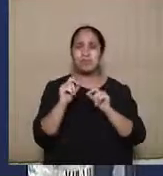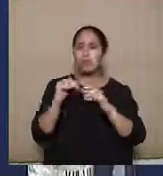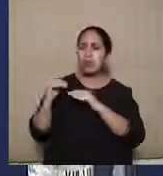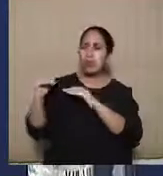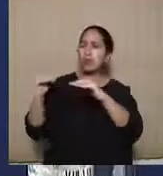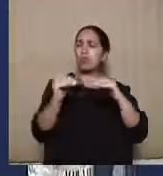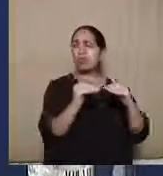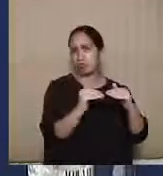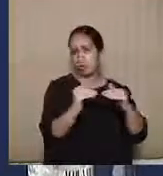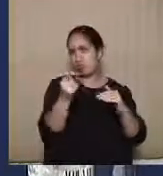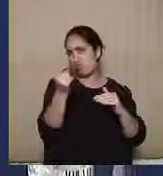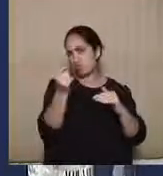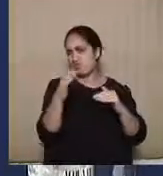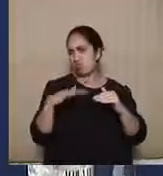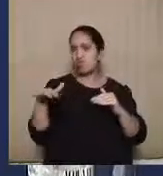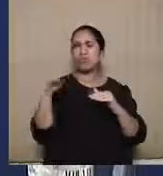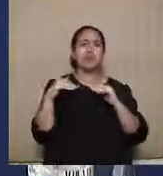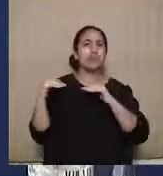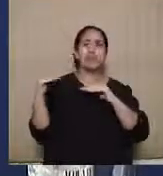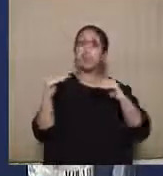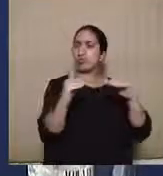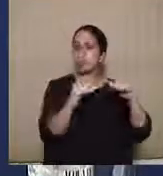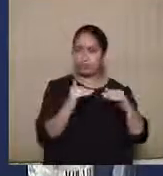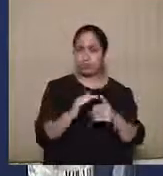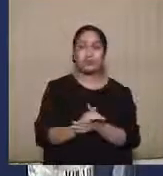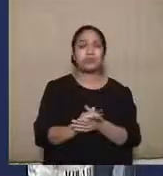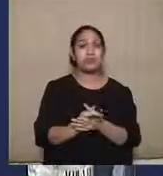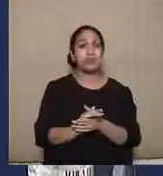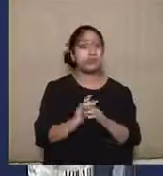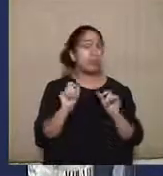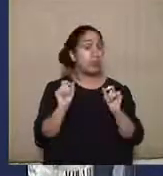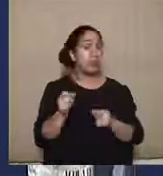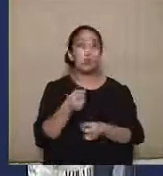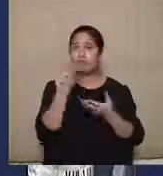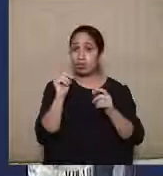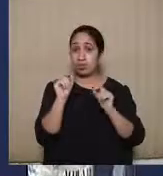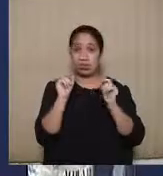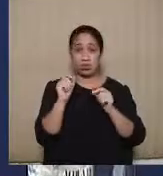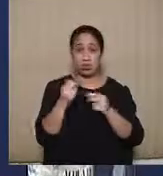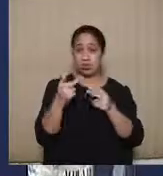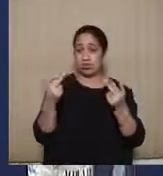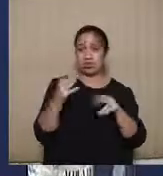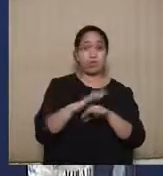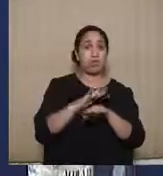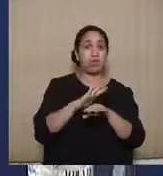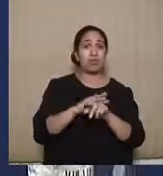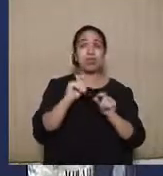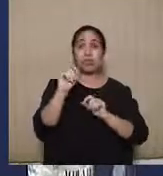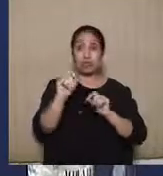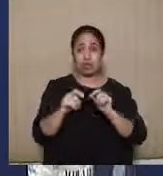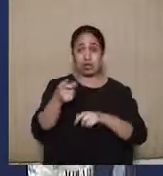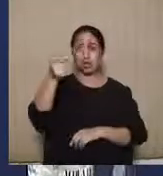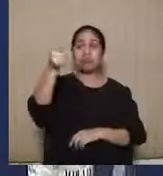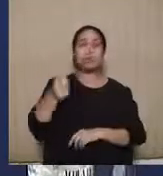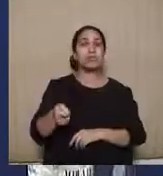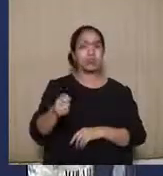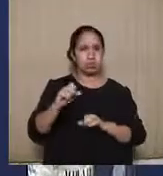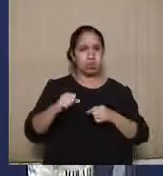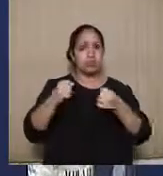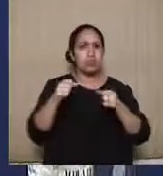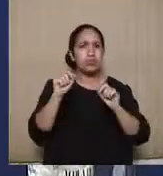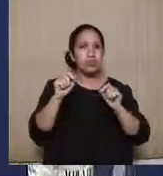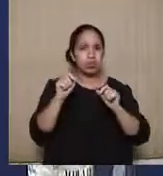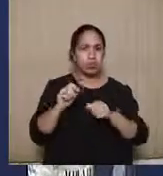as ações. Então, a gente pode dizer o seguinte, para essas ações, a legitimidade ativa recai sobre